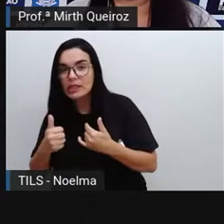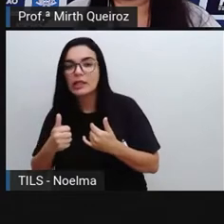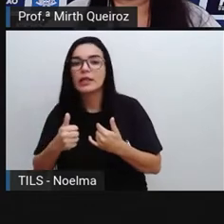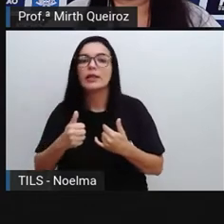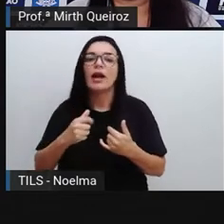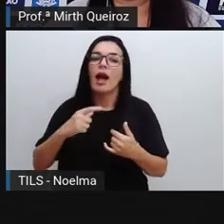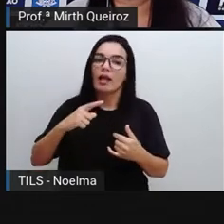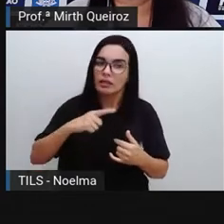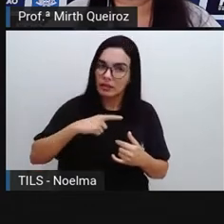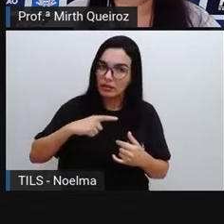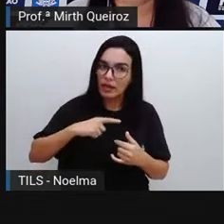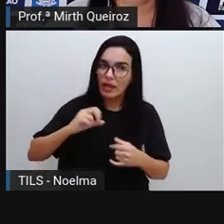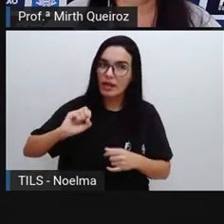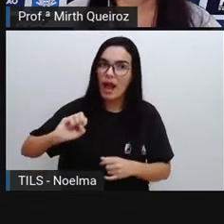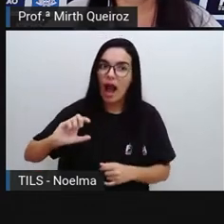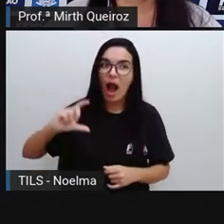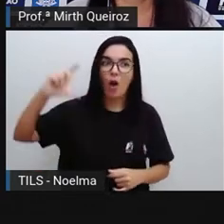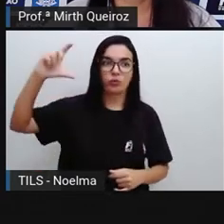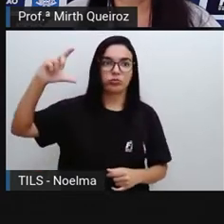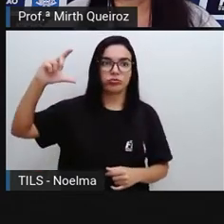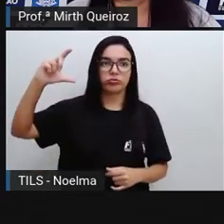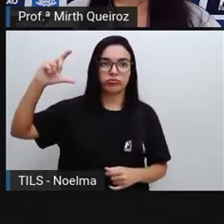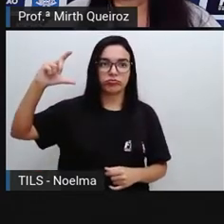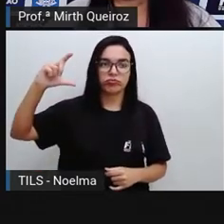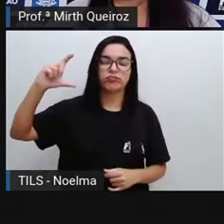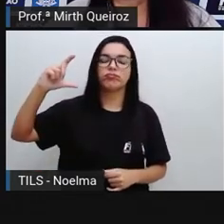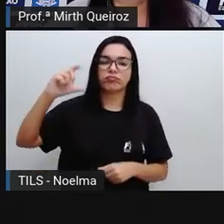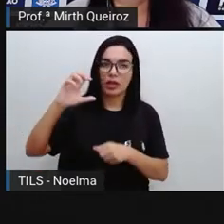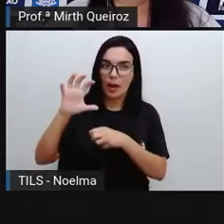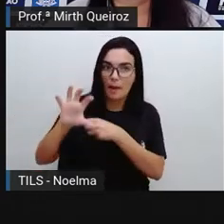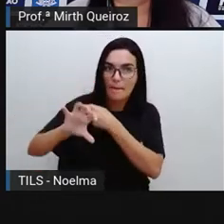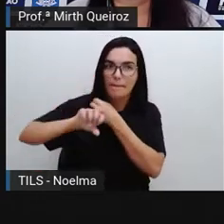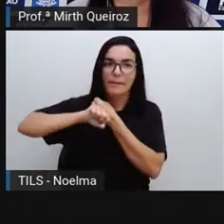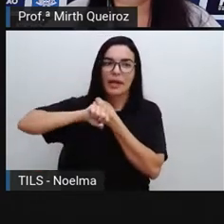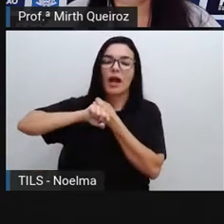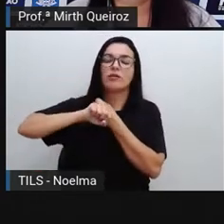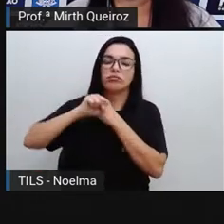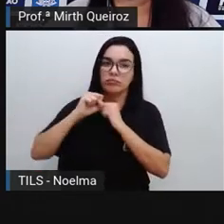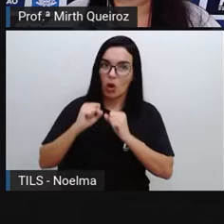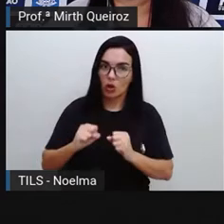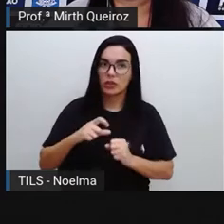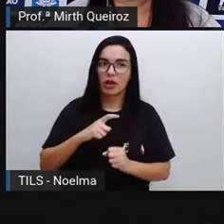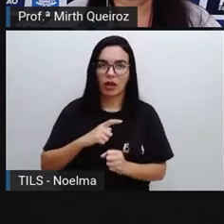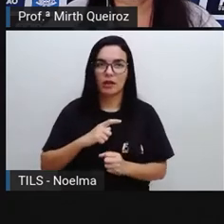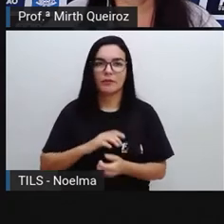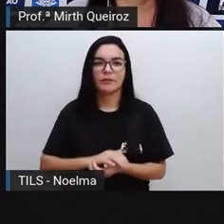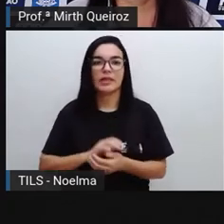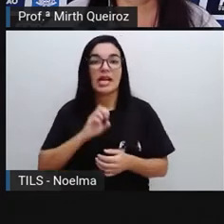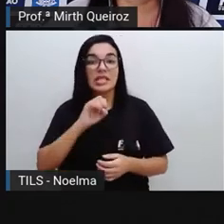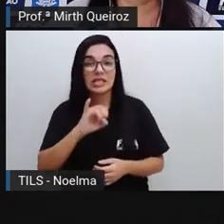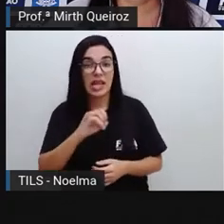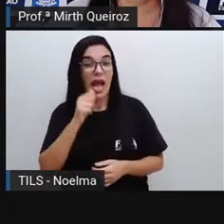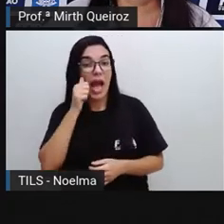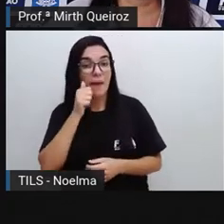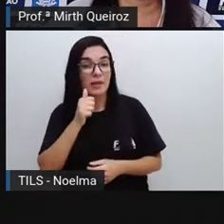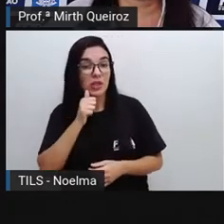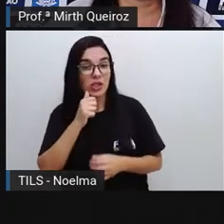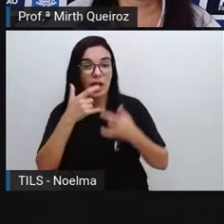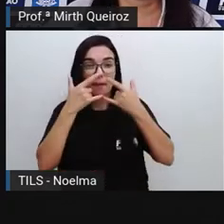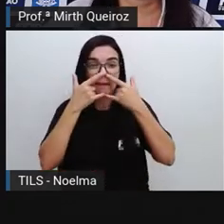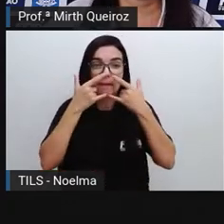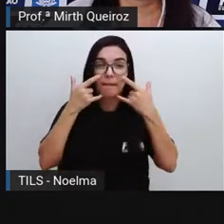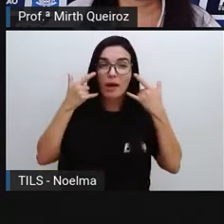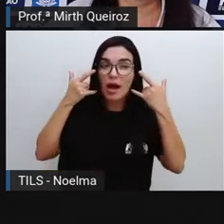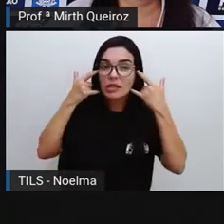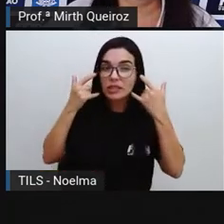a Covid-19, a doença, então há uma alta probabilidade aí de contágio. Se a menina